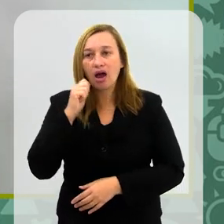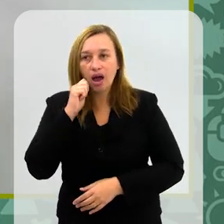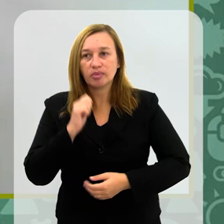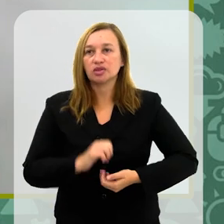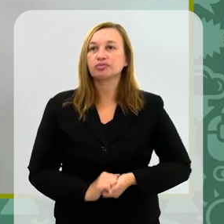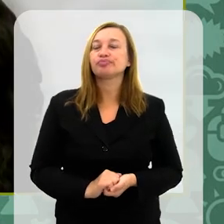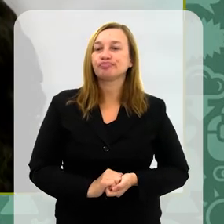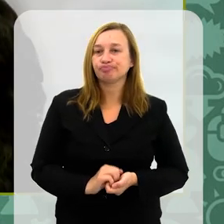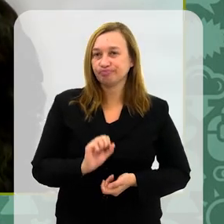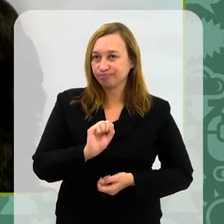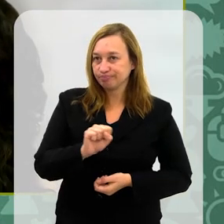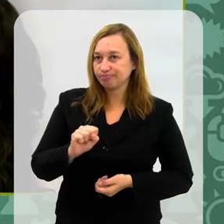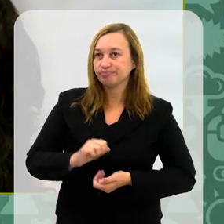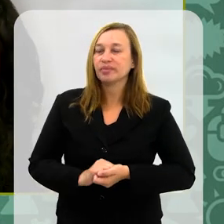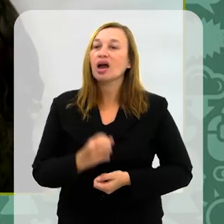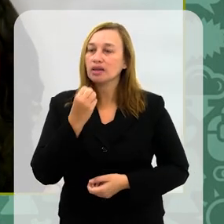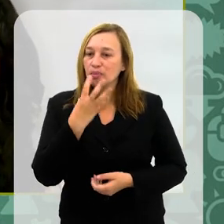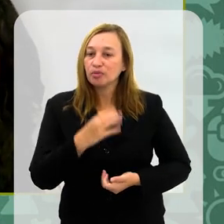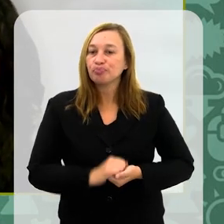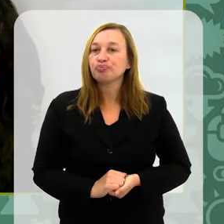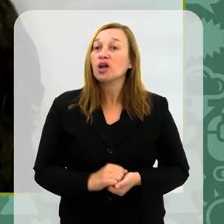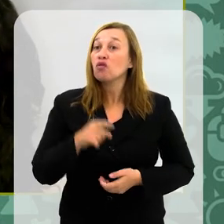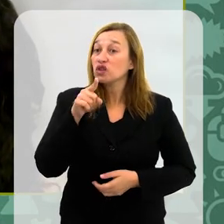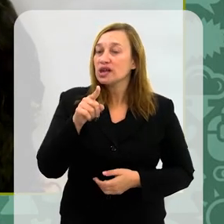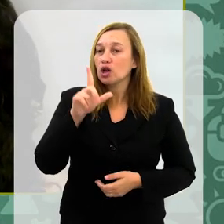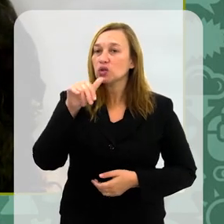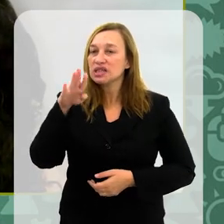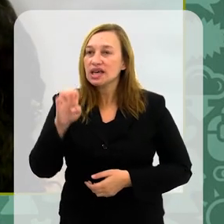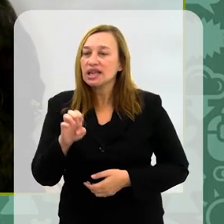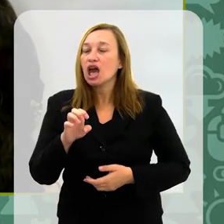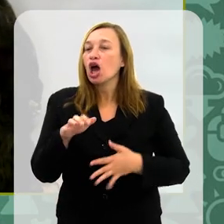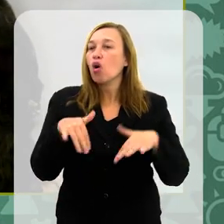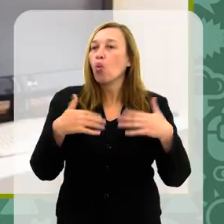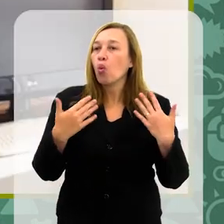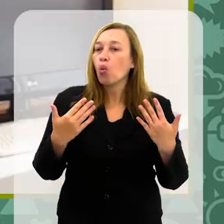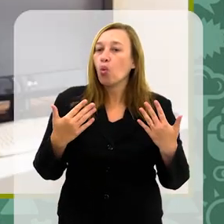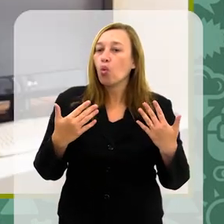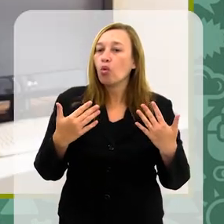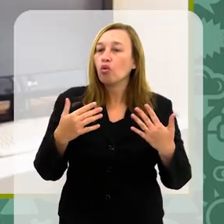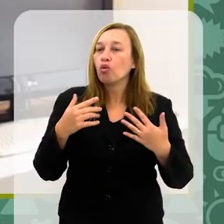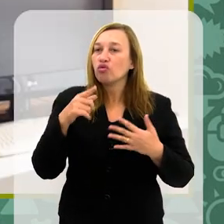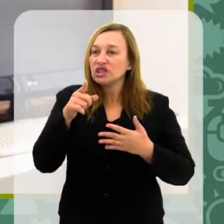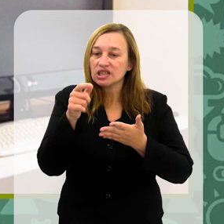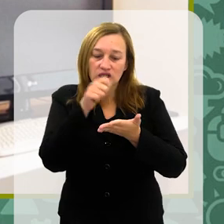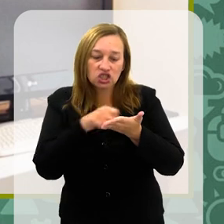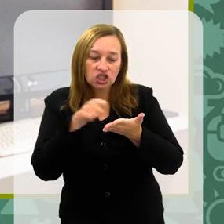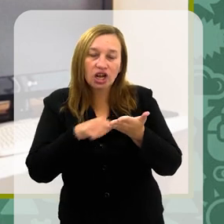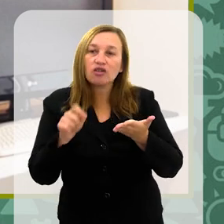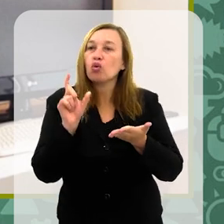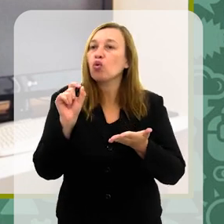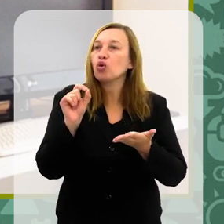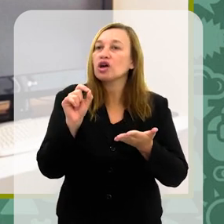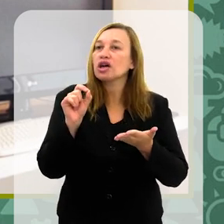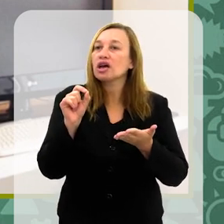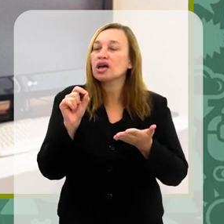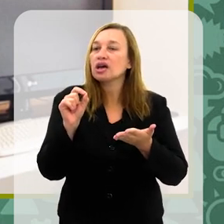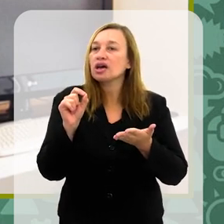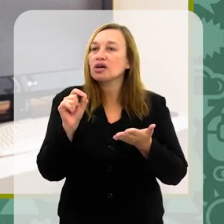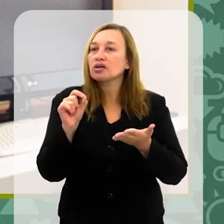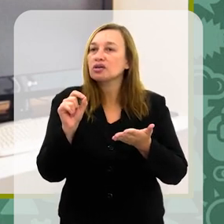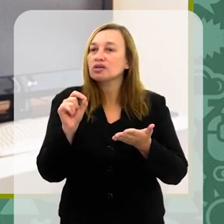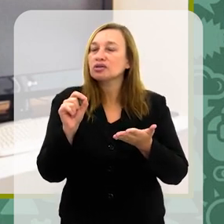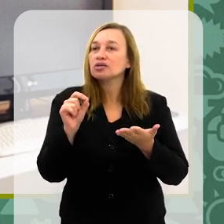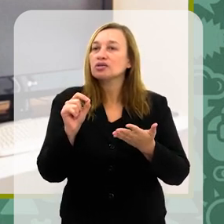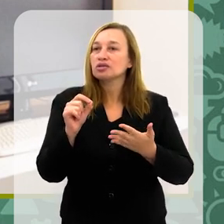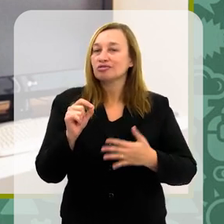pela Amazon por enquanto mesmo. Pela Amazon. Tá bom. E você, Luciane, qual... Sobre o que você escreve, qual o seu conteúdo,